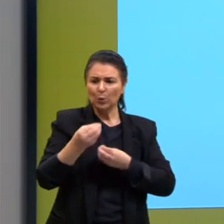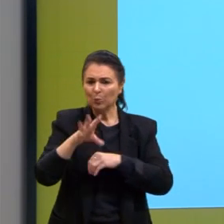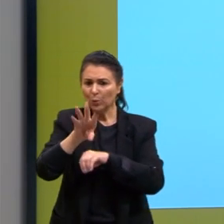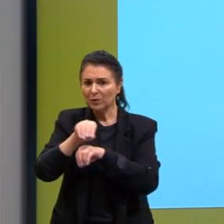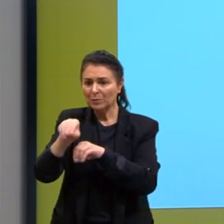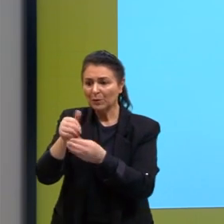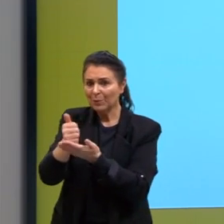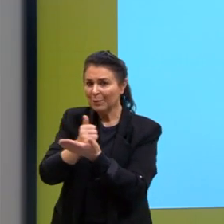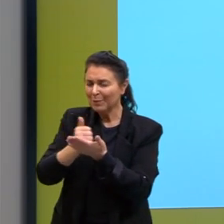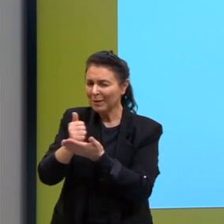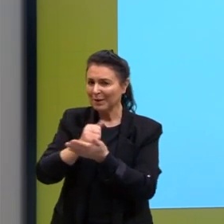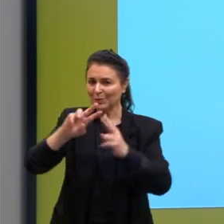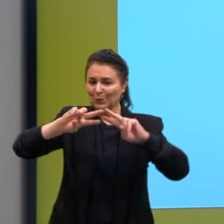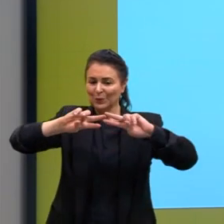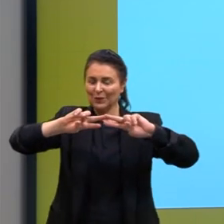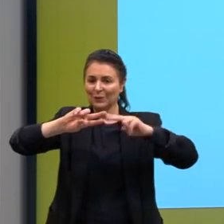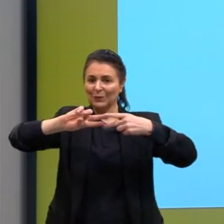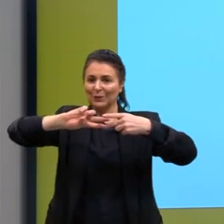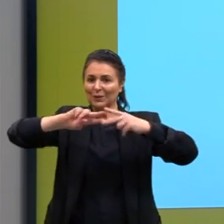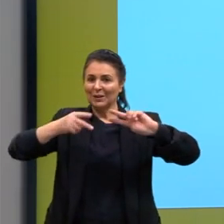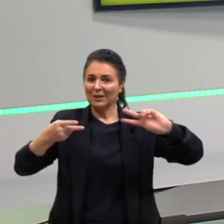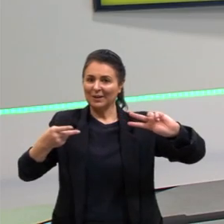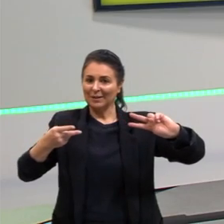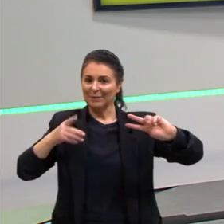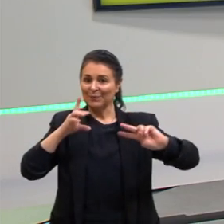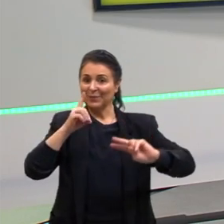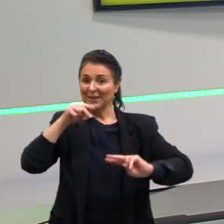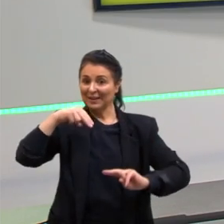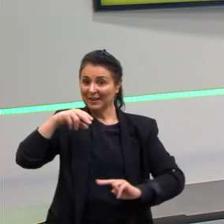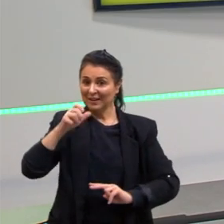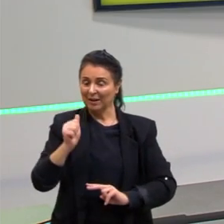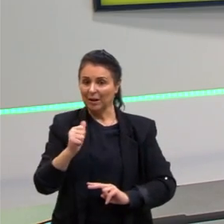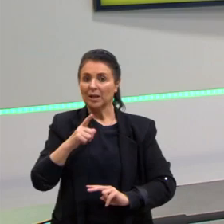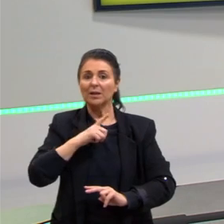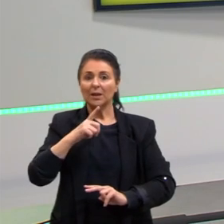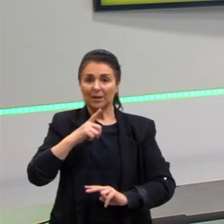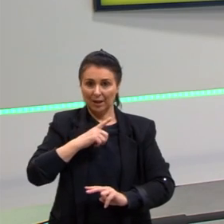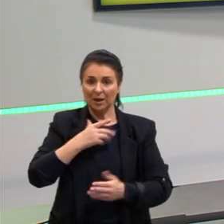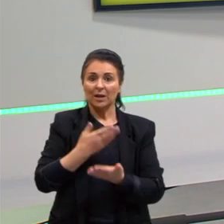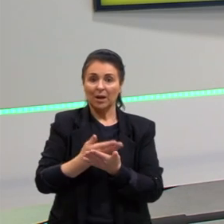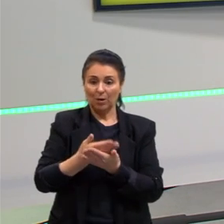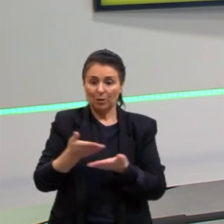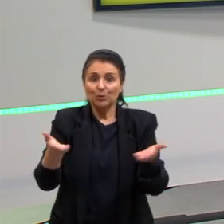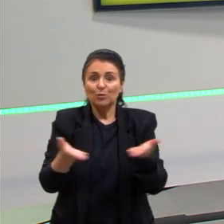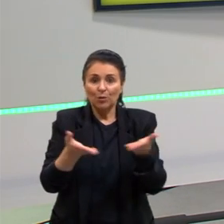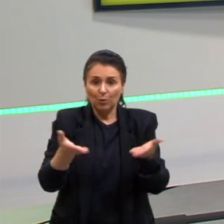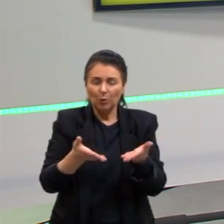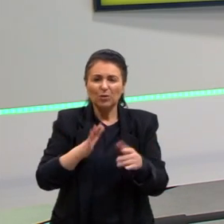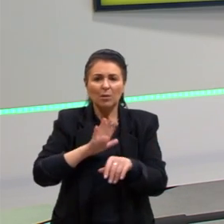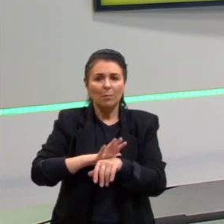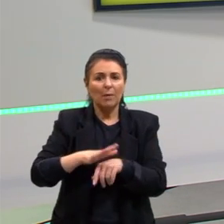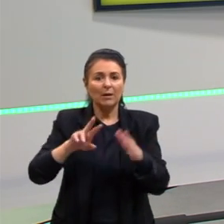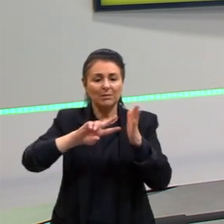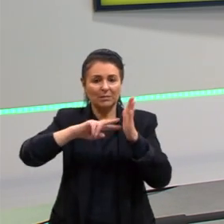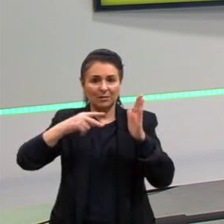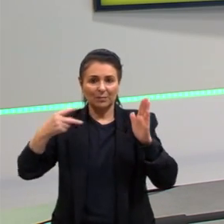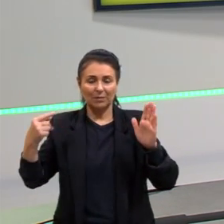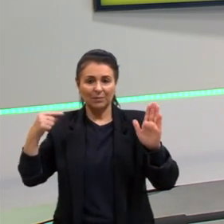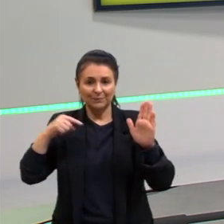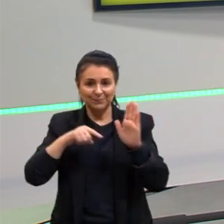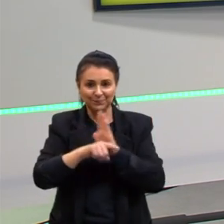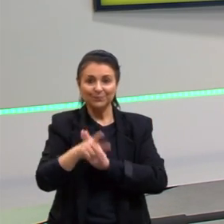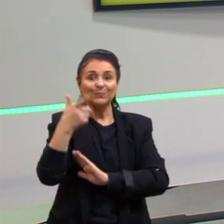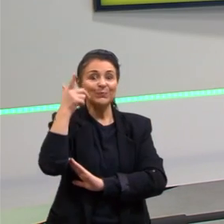básico de DNA. Então, você tendo o conhecimento básico, como a gente teve na aula de hoje, e mais a interpretação da questão,